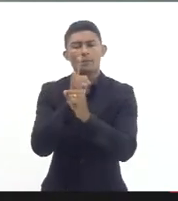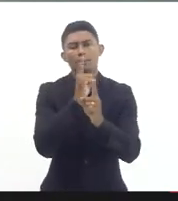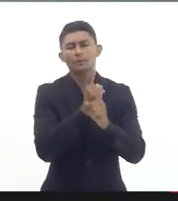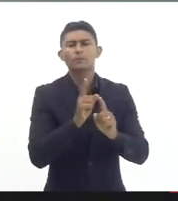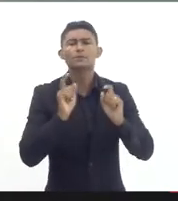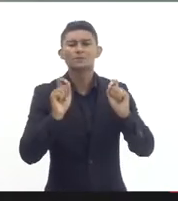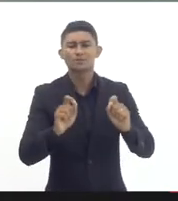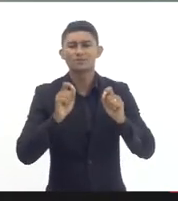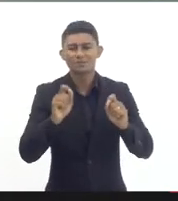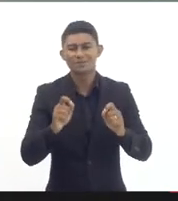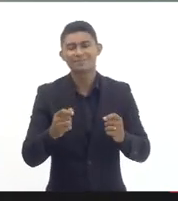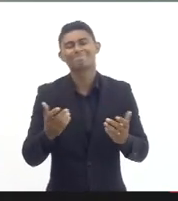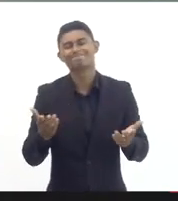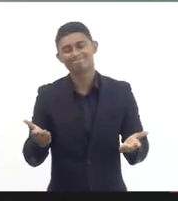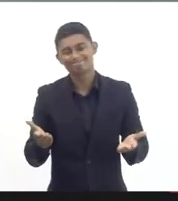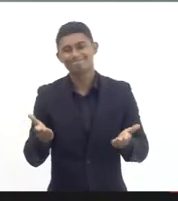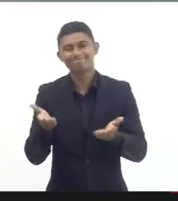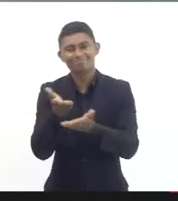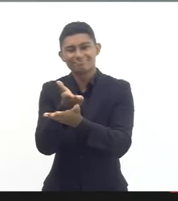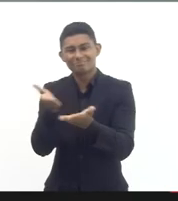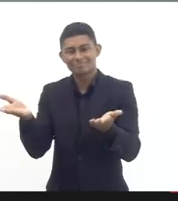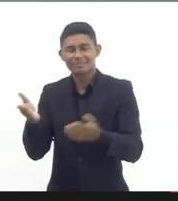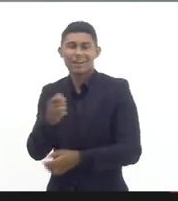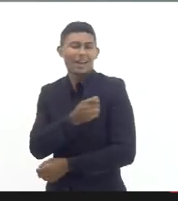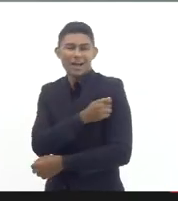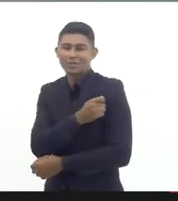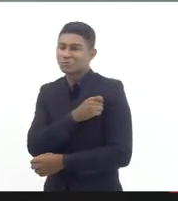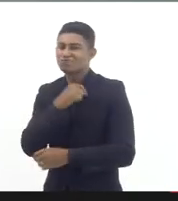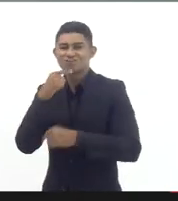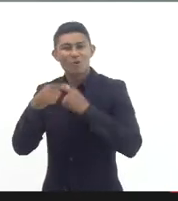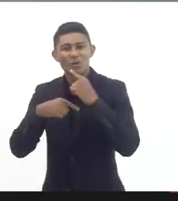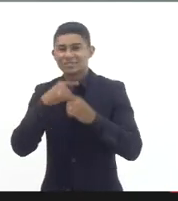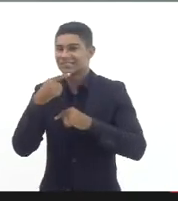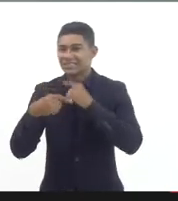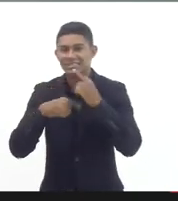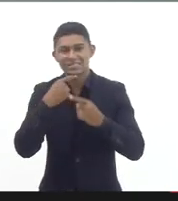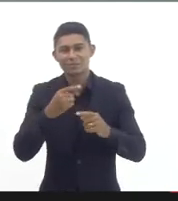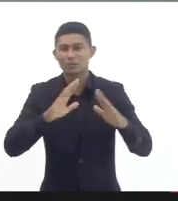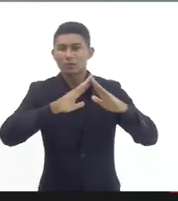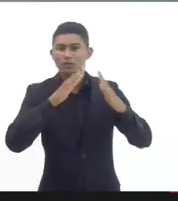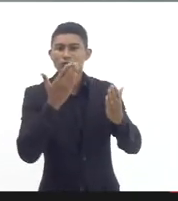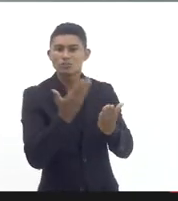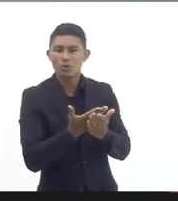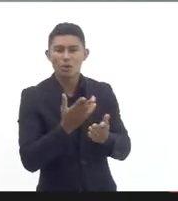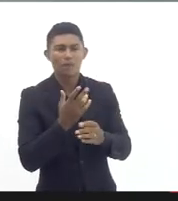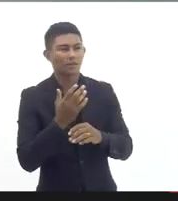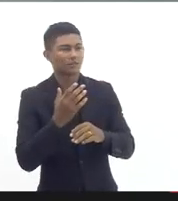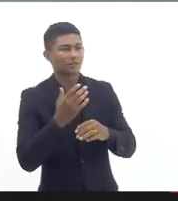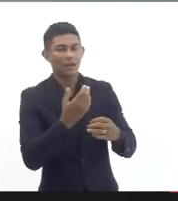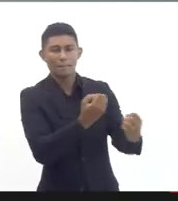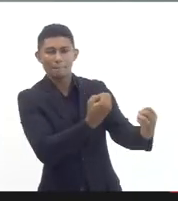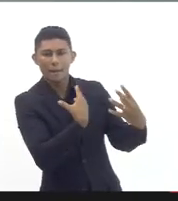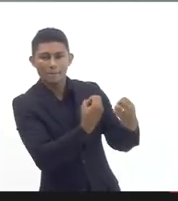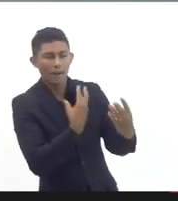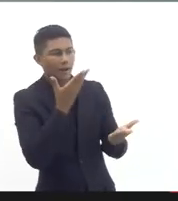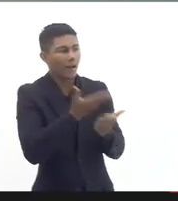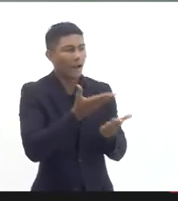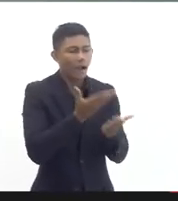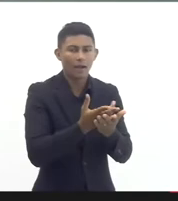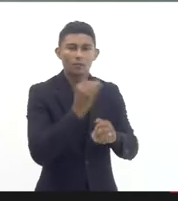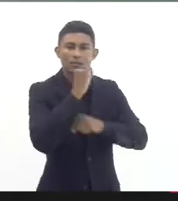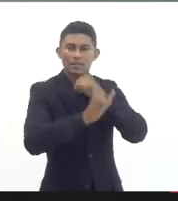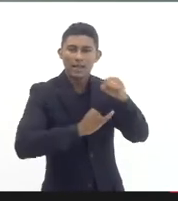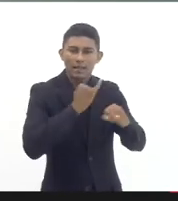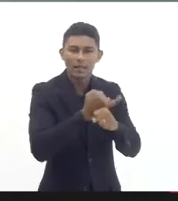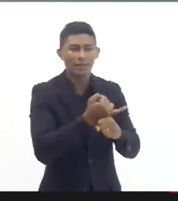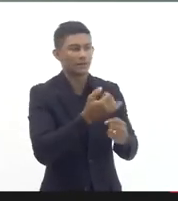que esse direito à educação não foi garantido como deveria e no desdobramento da pandemia o